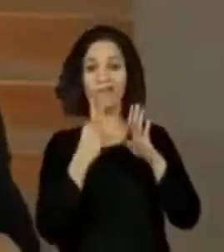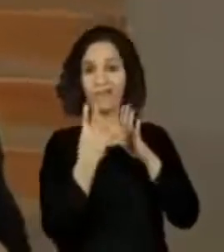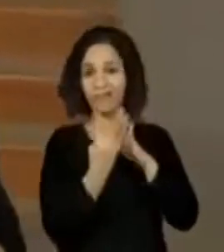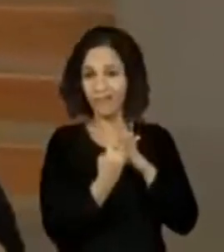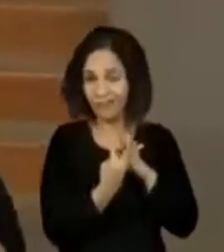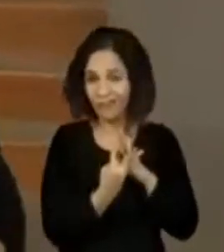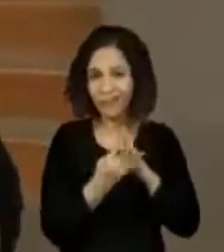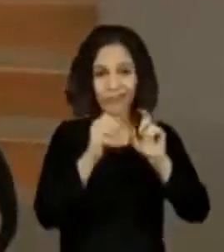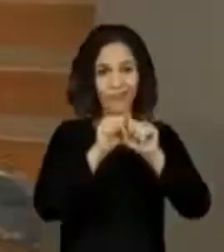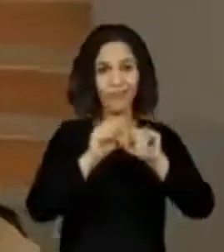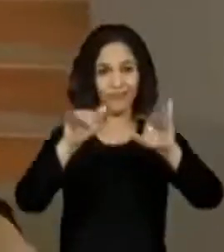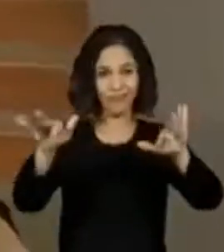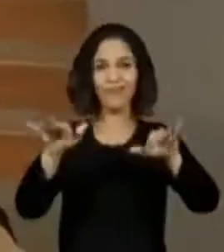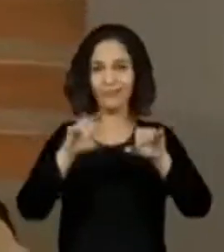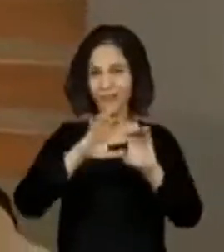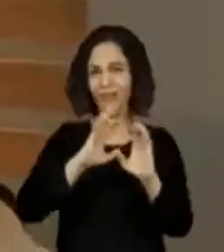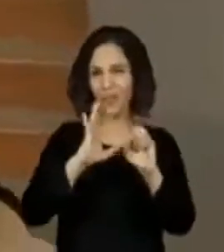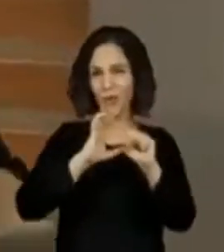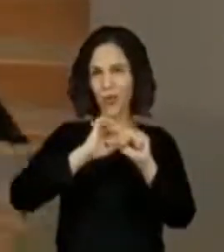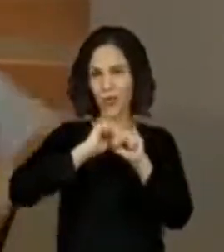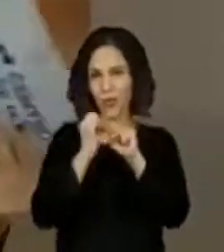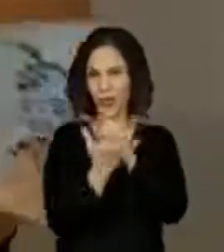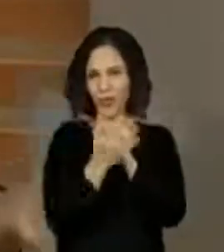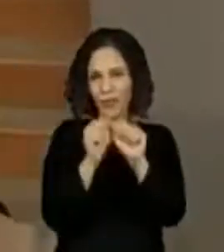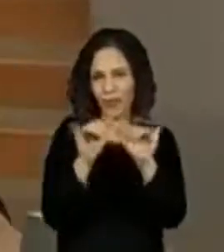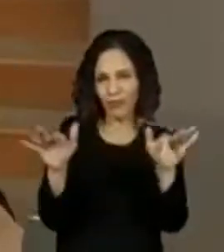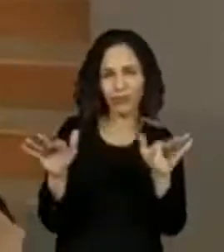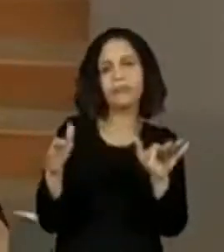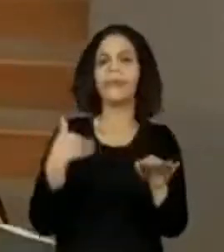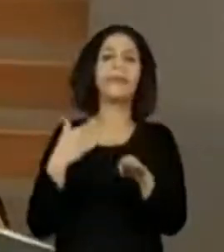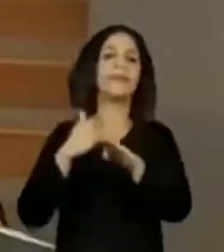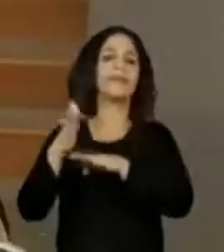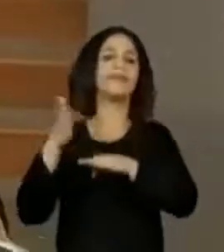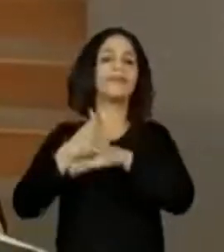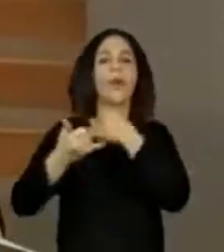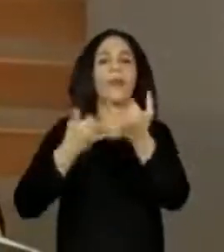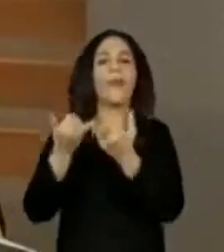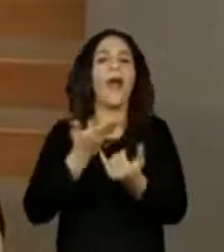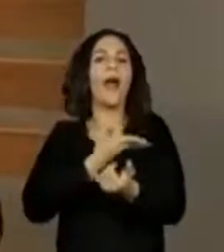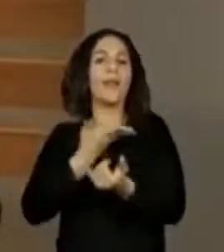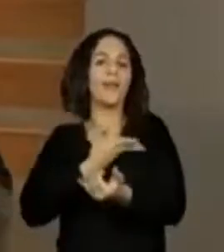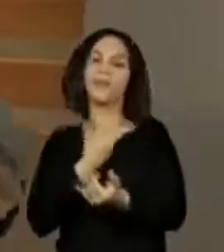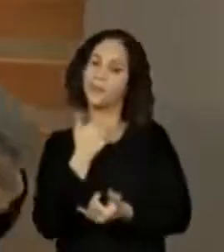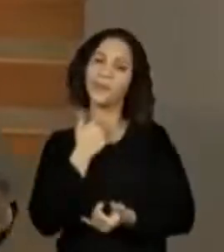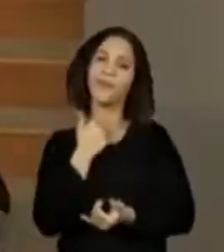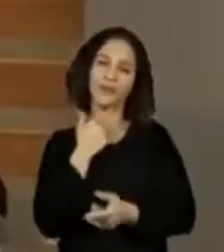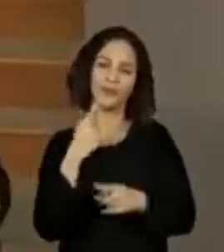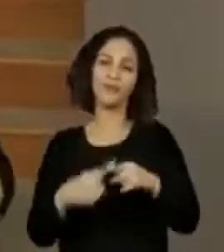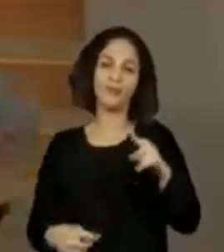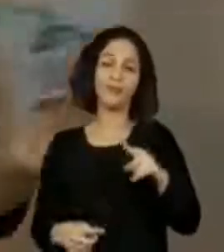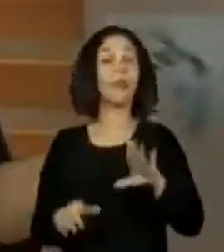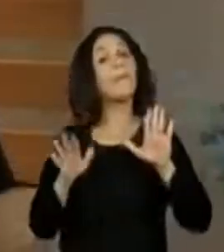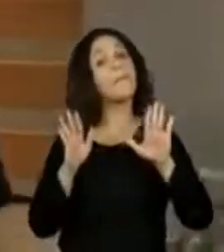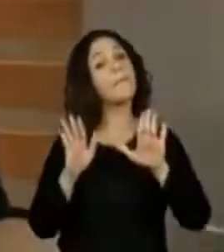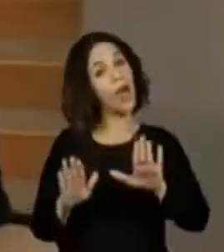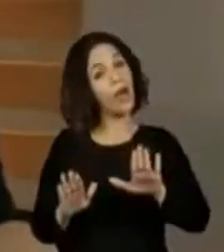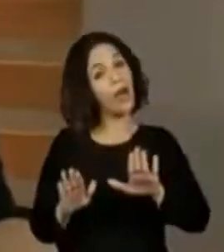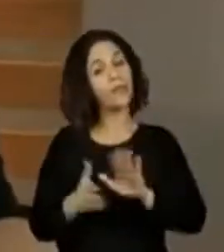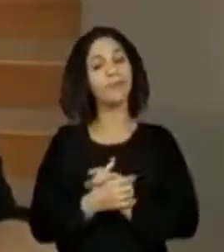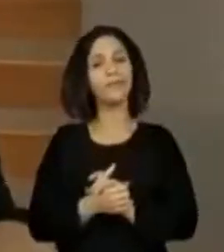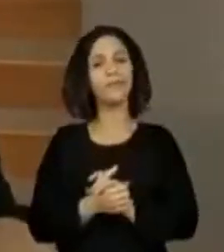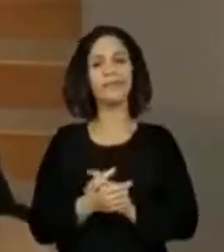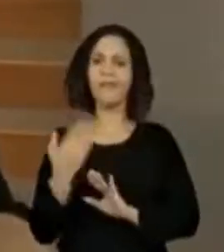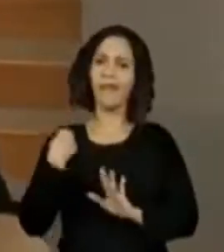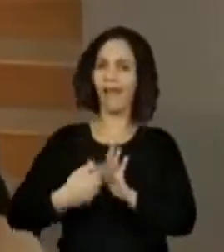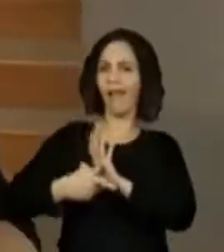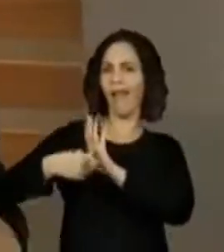e de pandemia, não está dando para a gente ficar indo na praça brincar com os amigos, não é? Mas a gente já foi